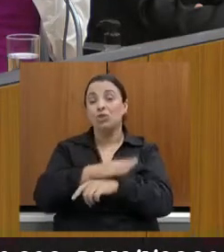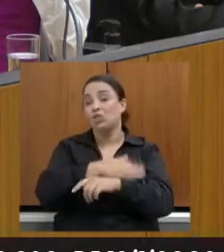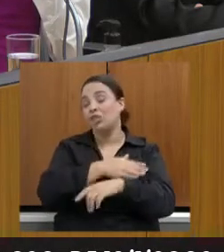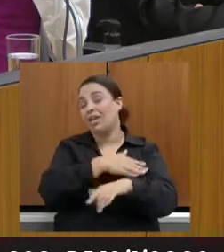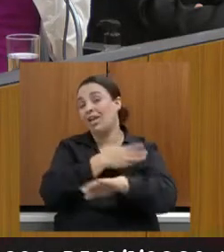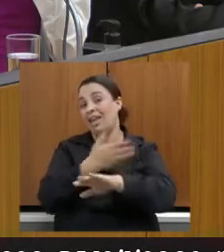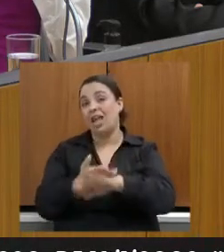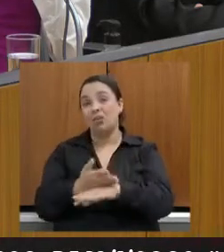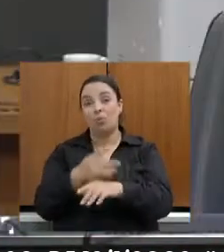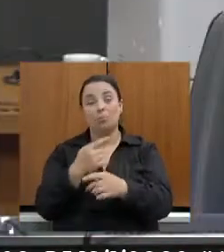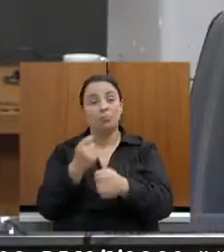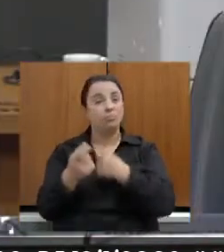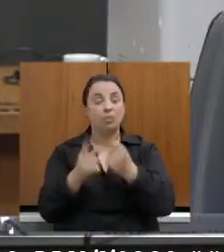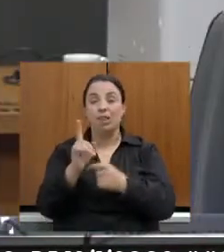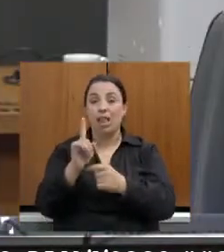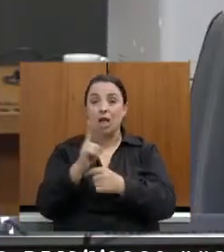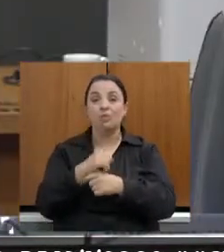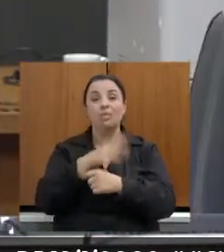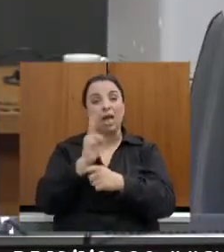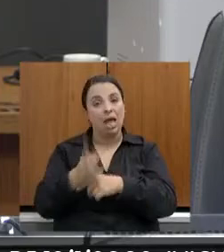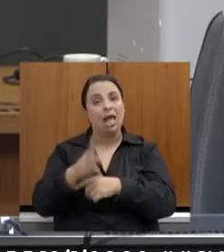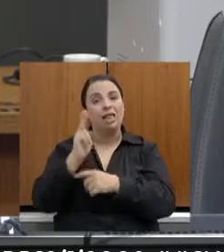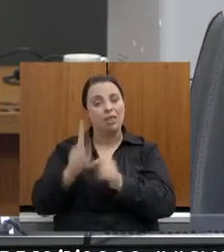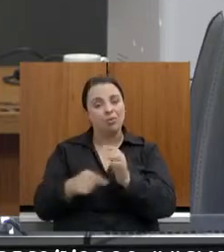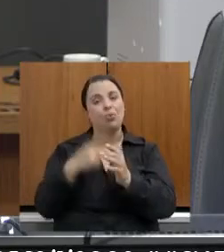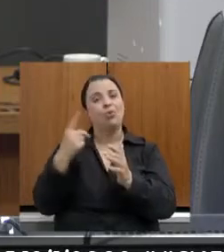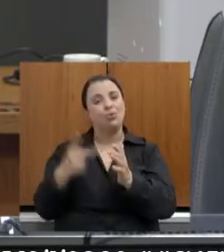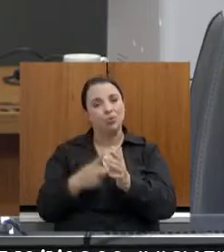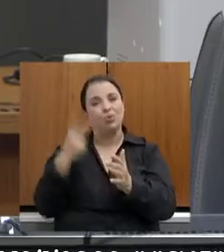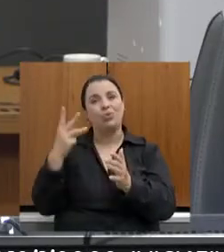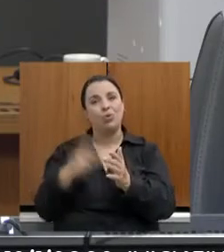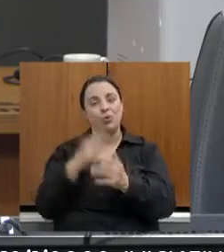análise dele foi de 2009 a 2019.